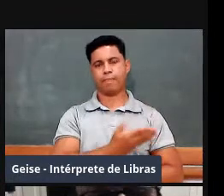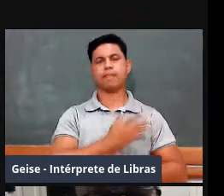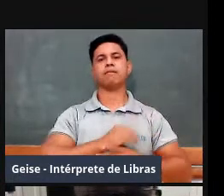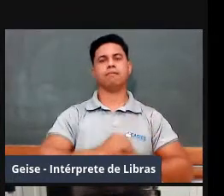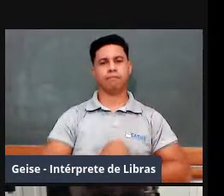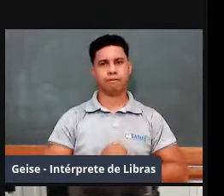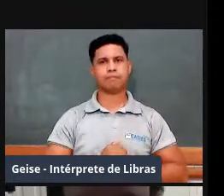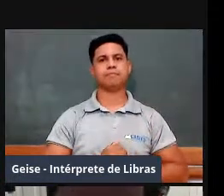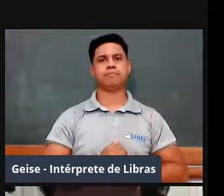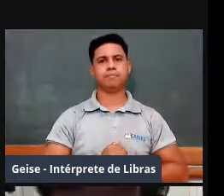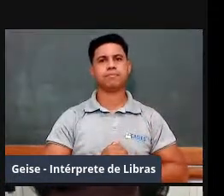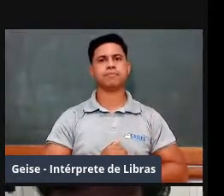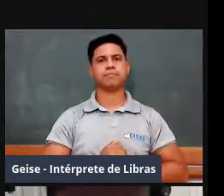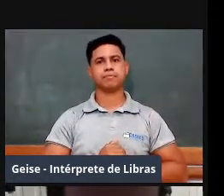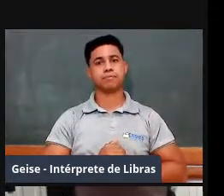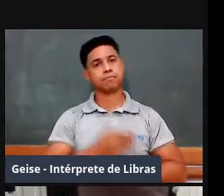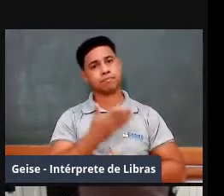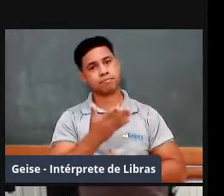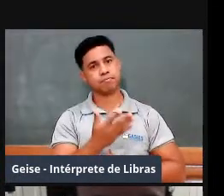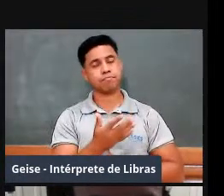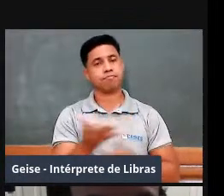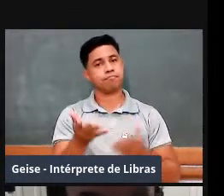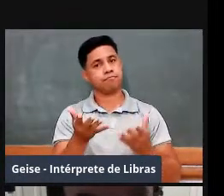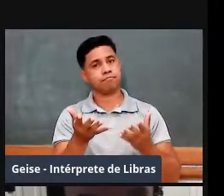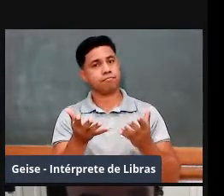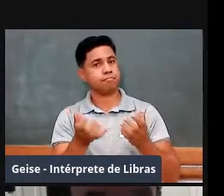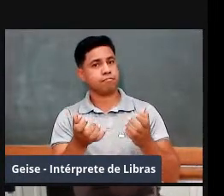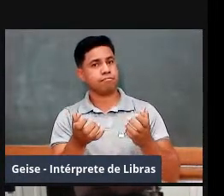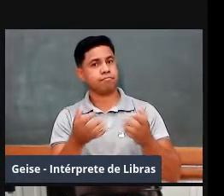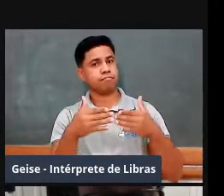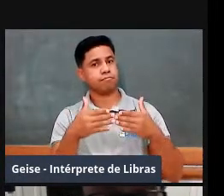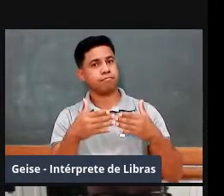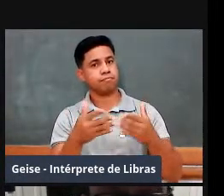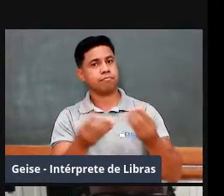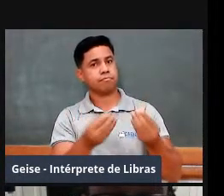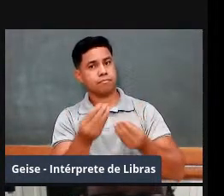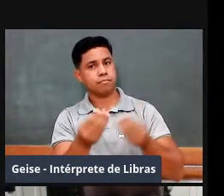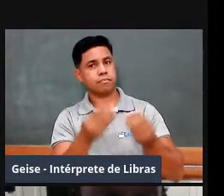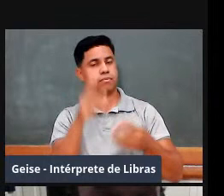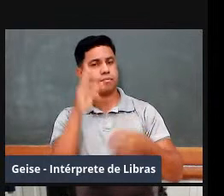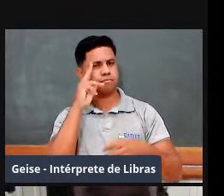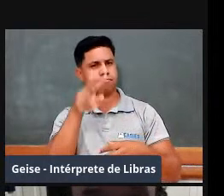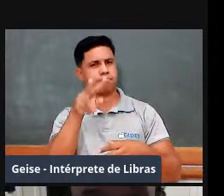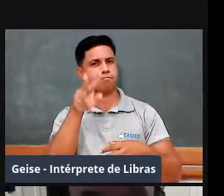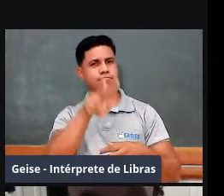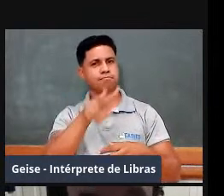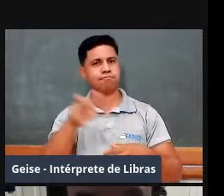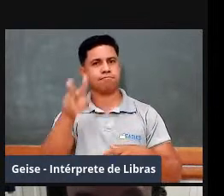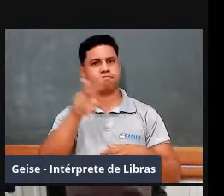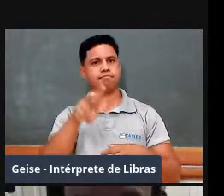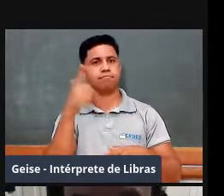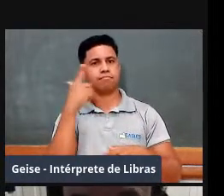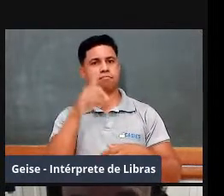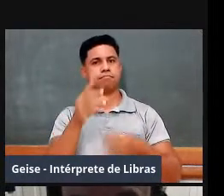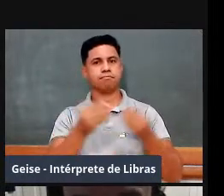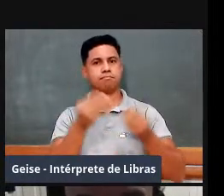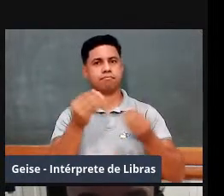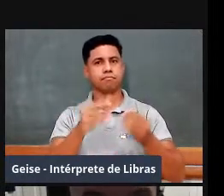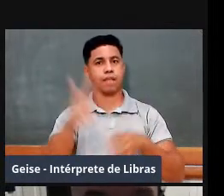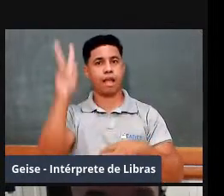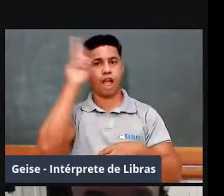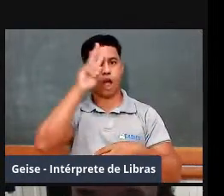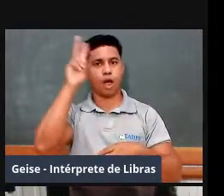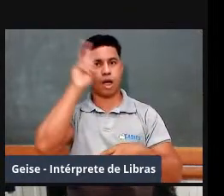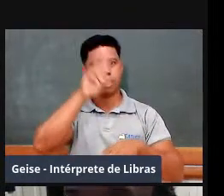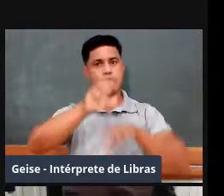Então, espero que todos estejam vendo. A gente denominou a história do ensino de